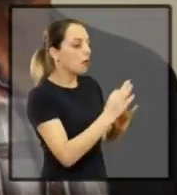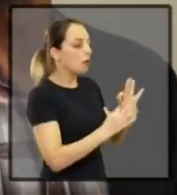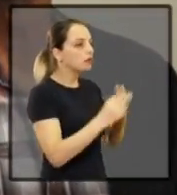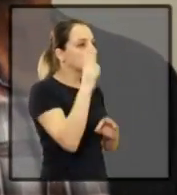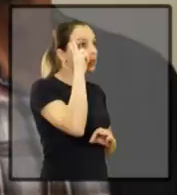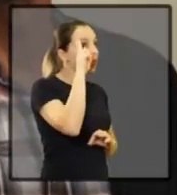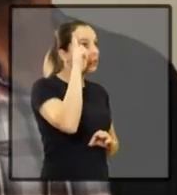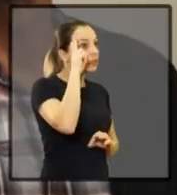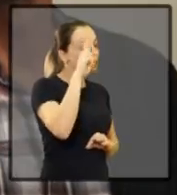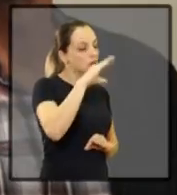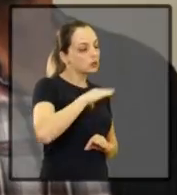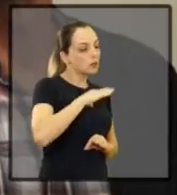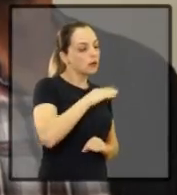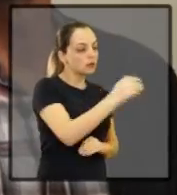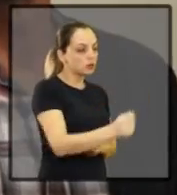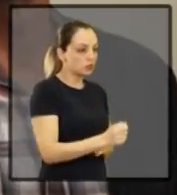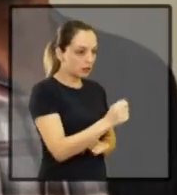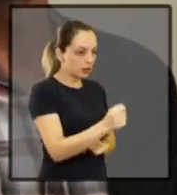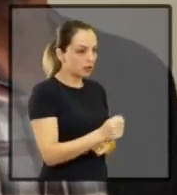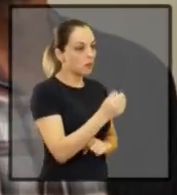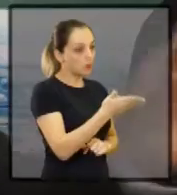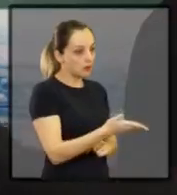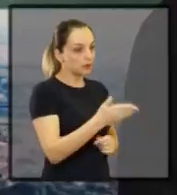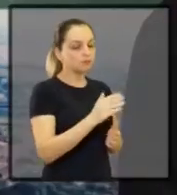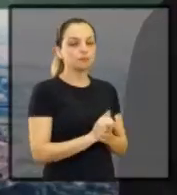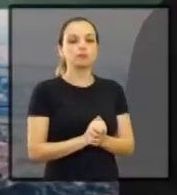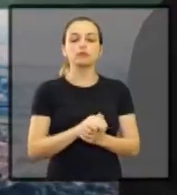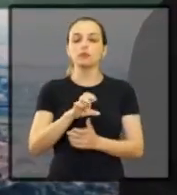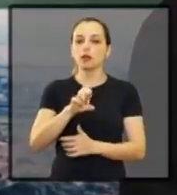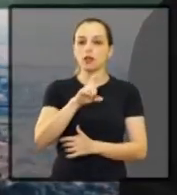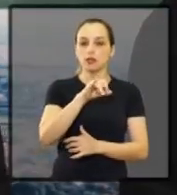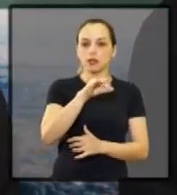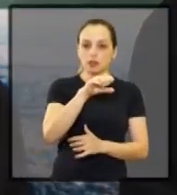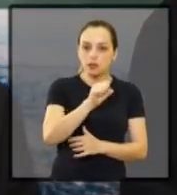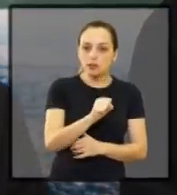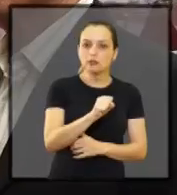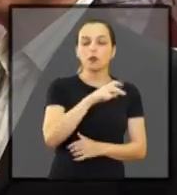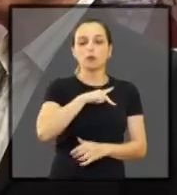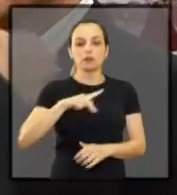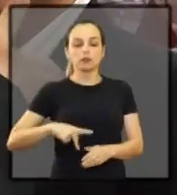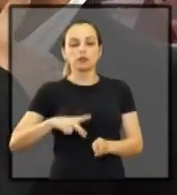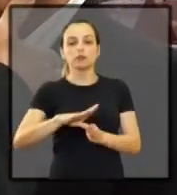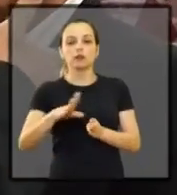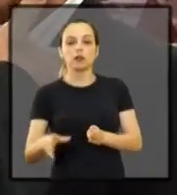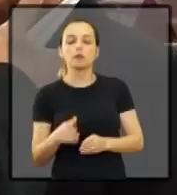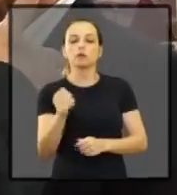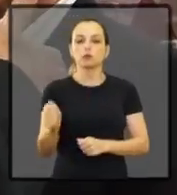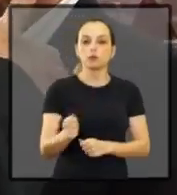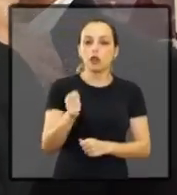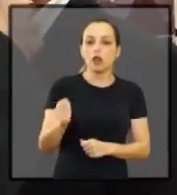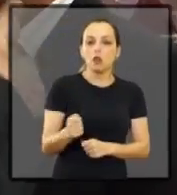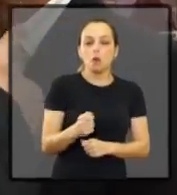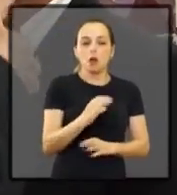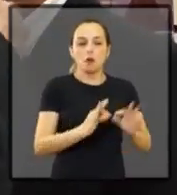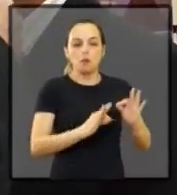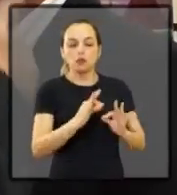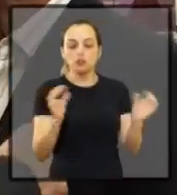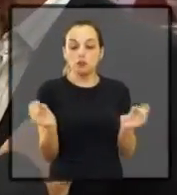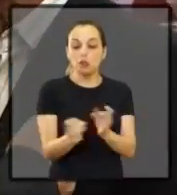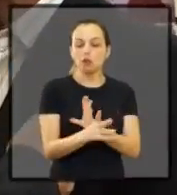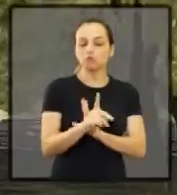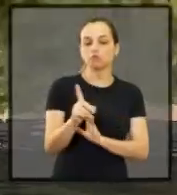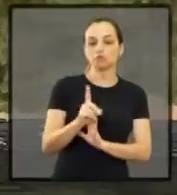história urbanística da cidade de Araraquara. Para Elia Chediek, presidente da Câmara Municipal, esse não é um projeto